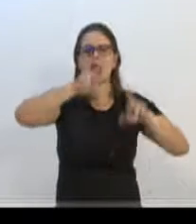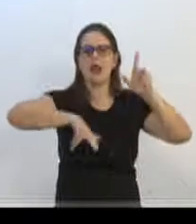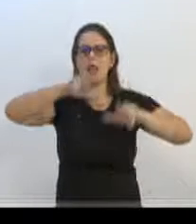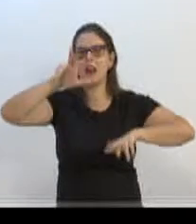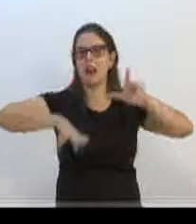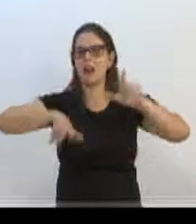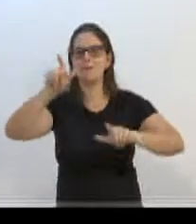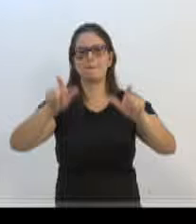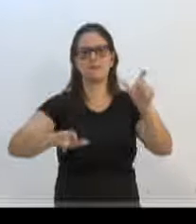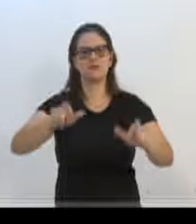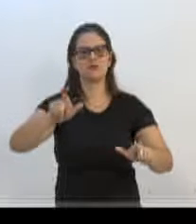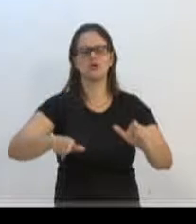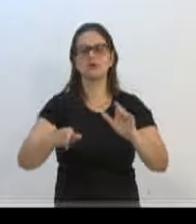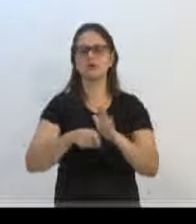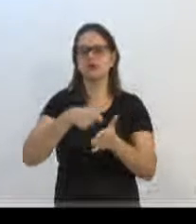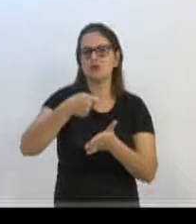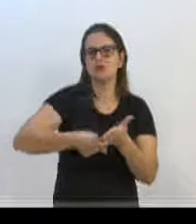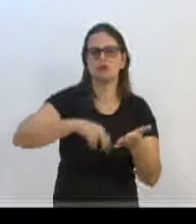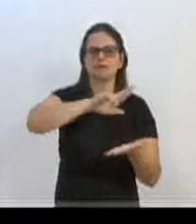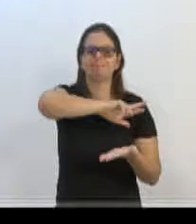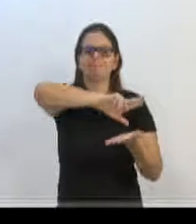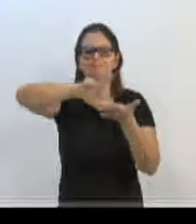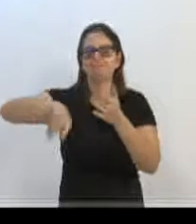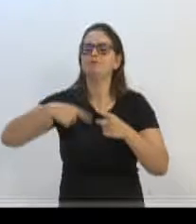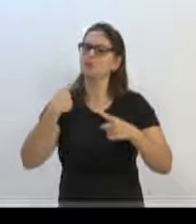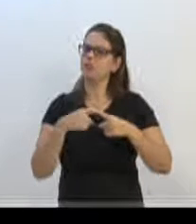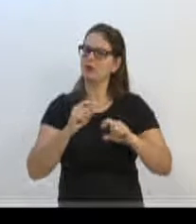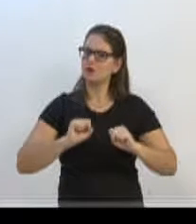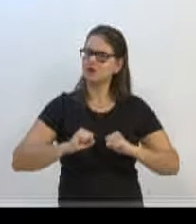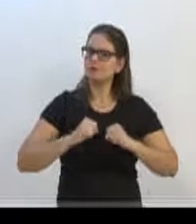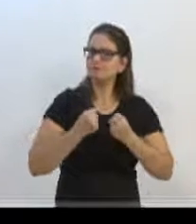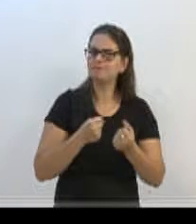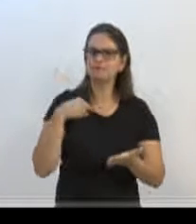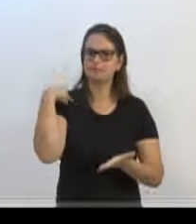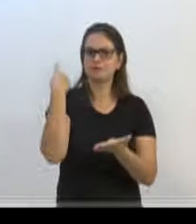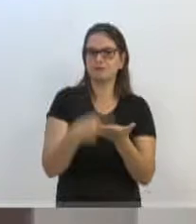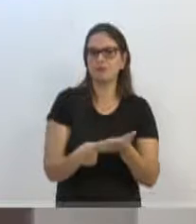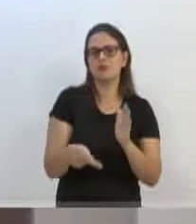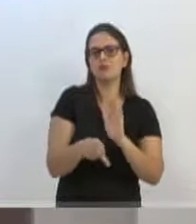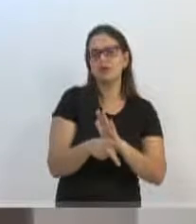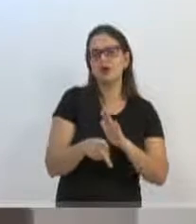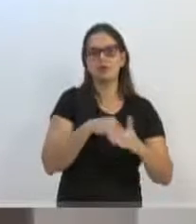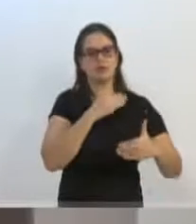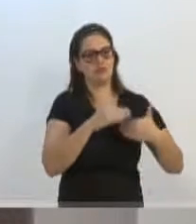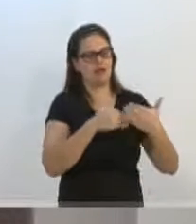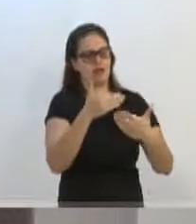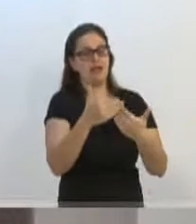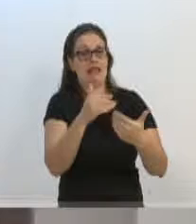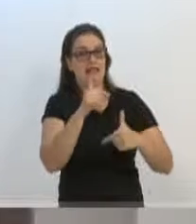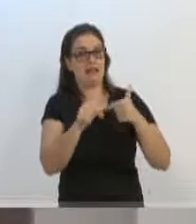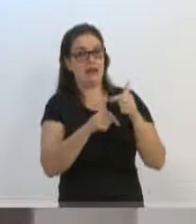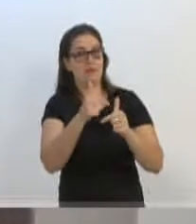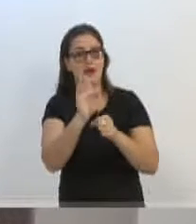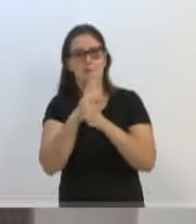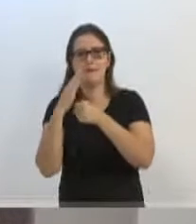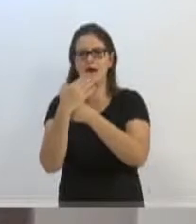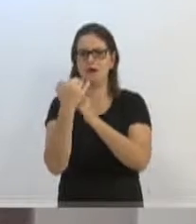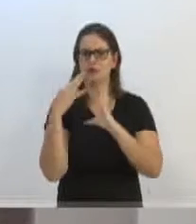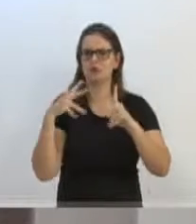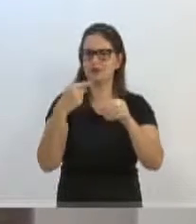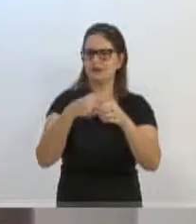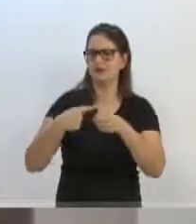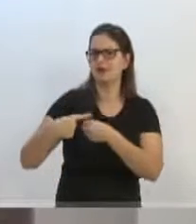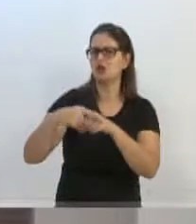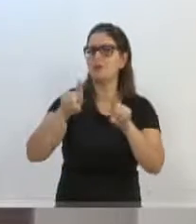lutas e das mais variadas bandeiras, porque essa é nossa missão, dentro de um mandato que é progressista, que trabalha, sobretudo, pelos bairros da cidade, mas que